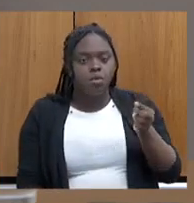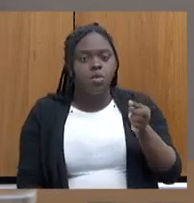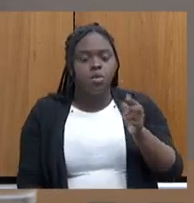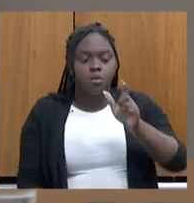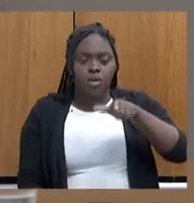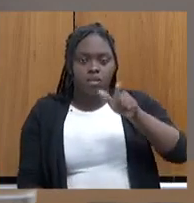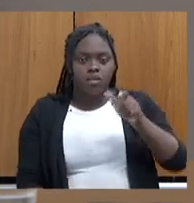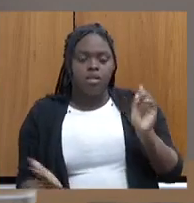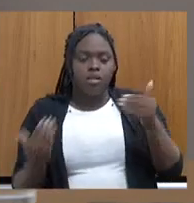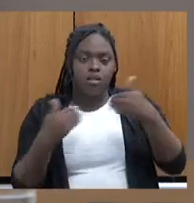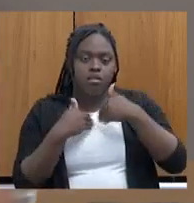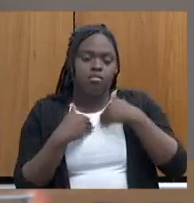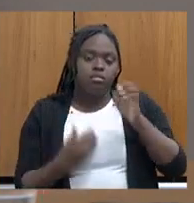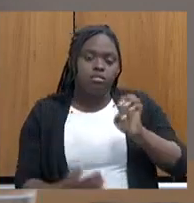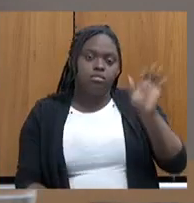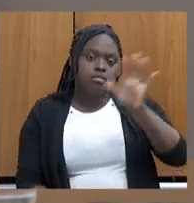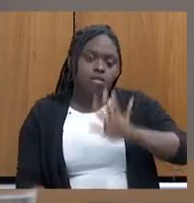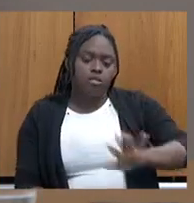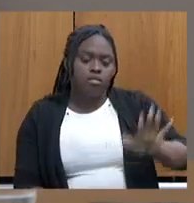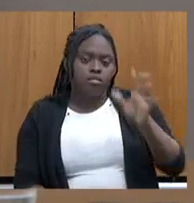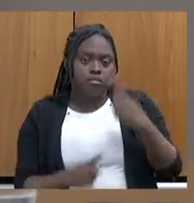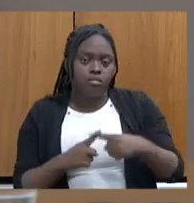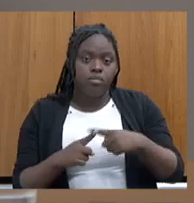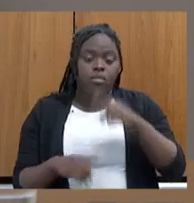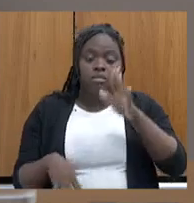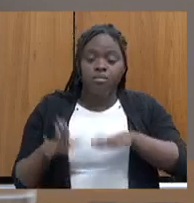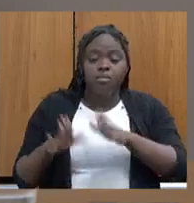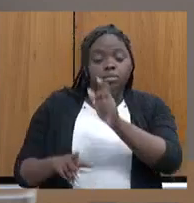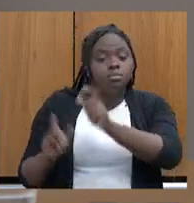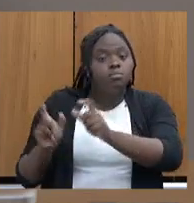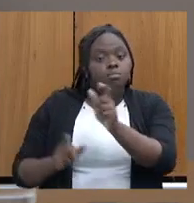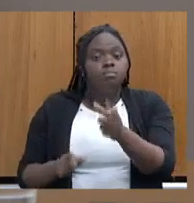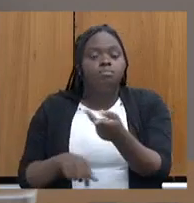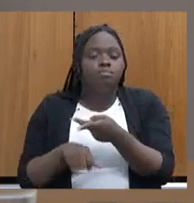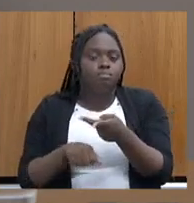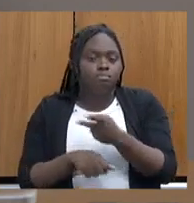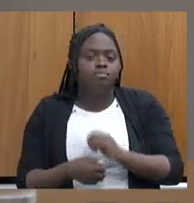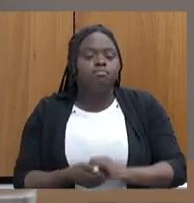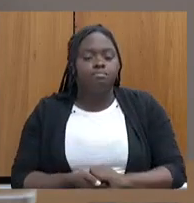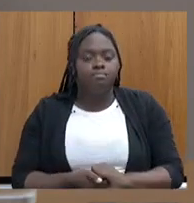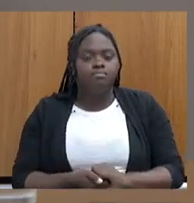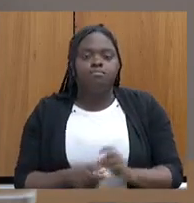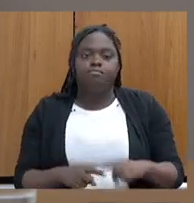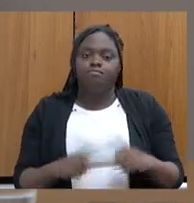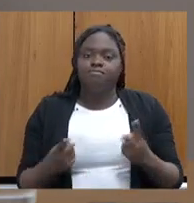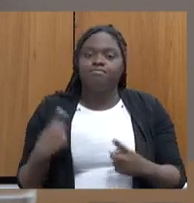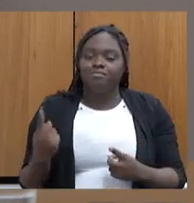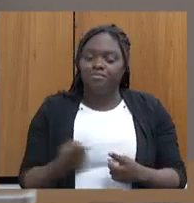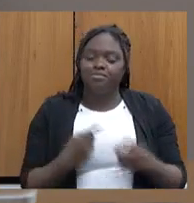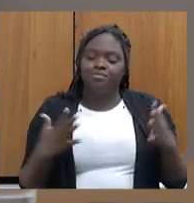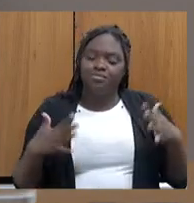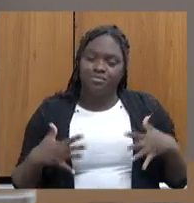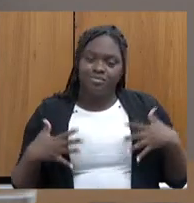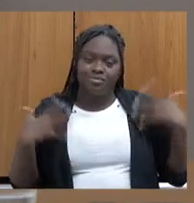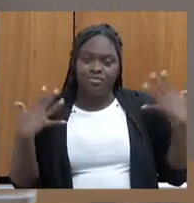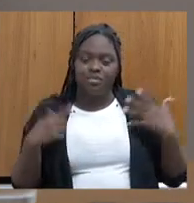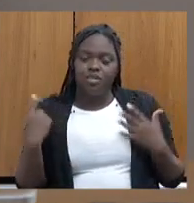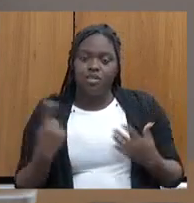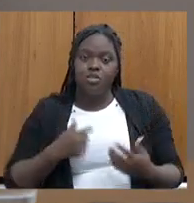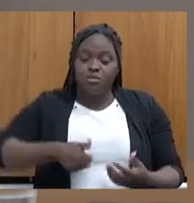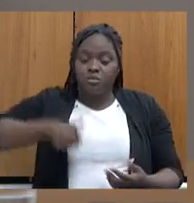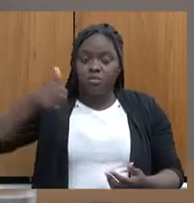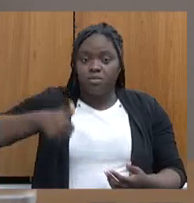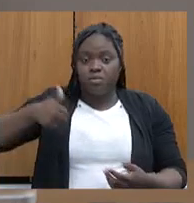Então, nós estamos muito aquém, porque nós dependemos da demanda. Mas, para nós, é um motivo de muito orgulho que nós fomos, em primeiro lugar, a